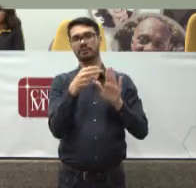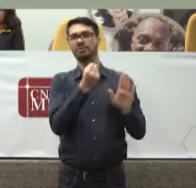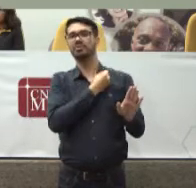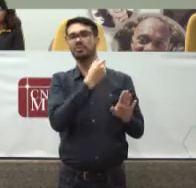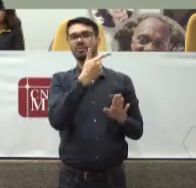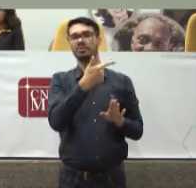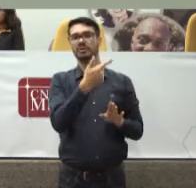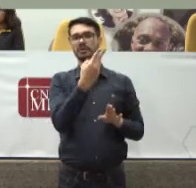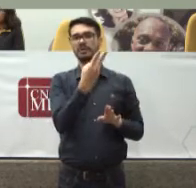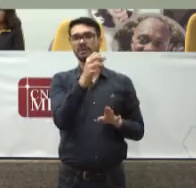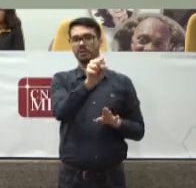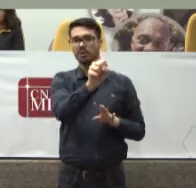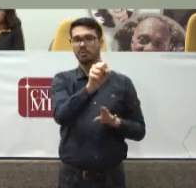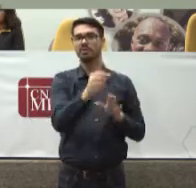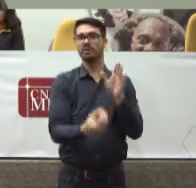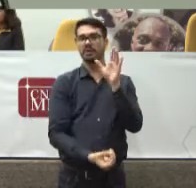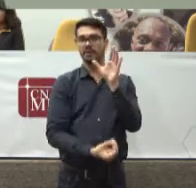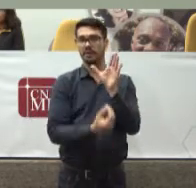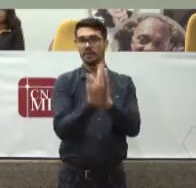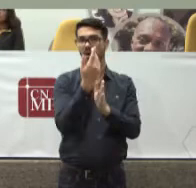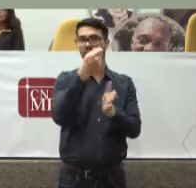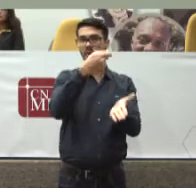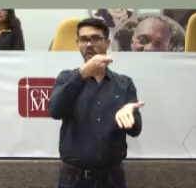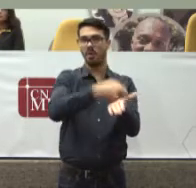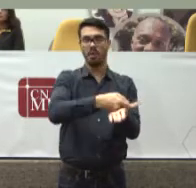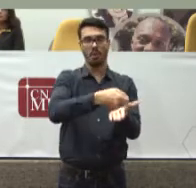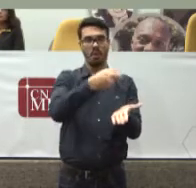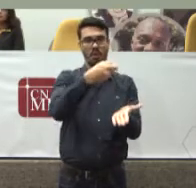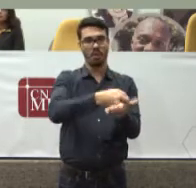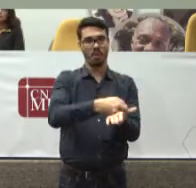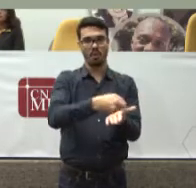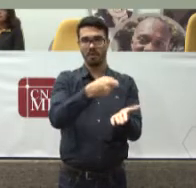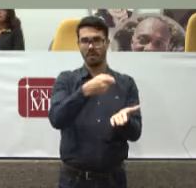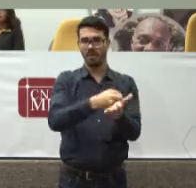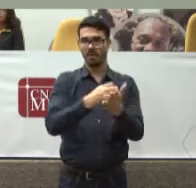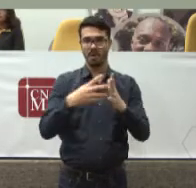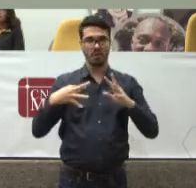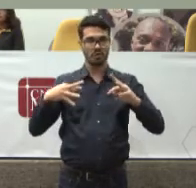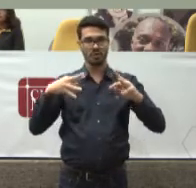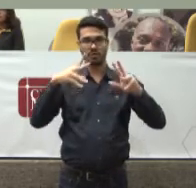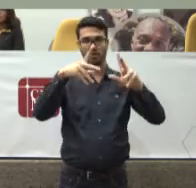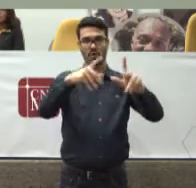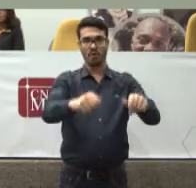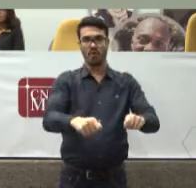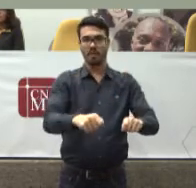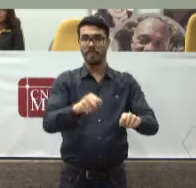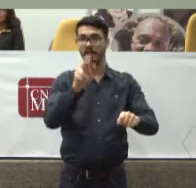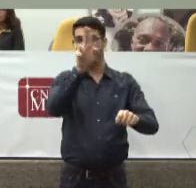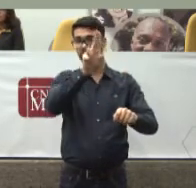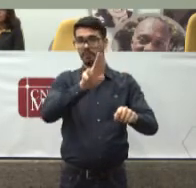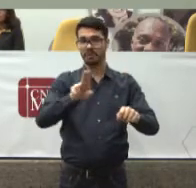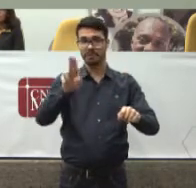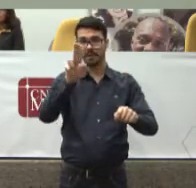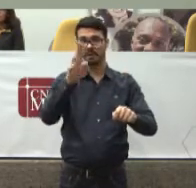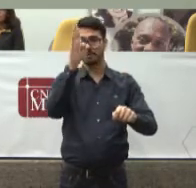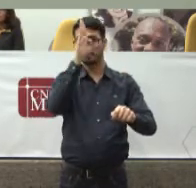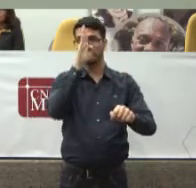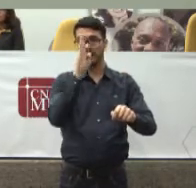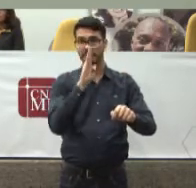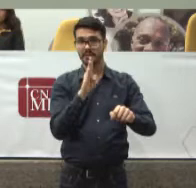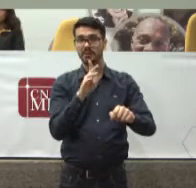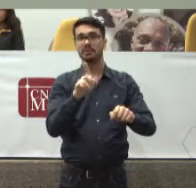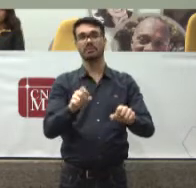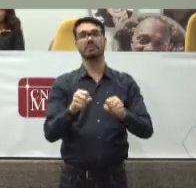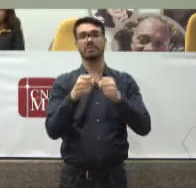Criou A obrigatoriedade De que toda Unidade da Federação Tenha disposição Do